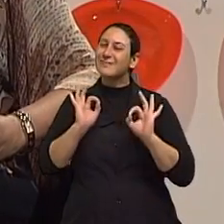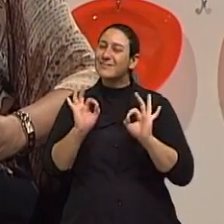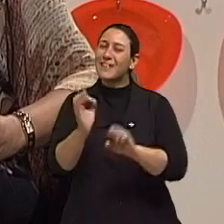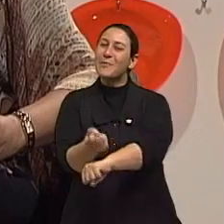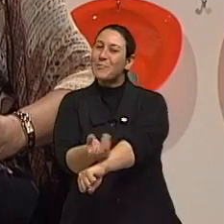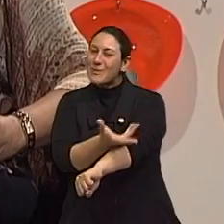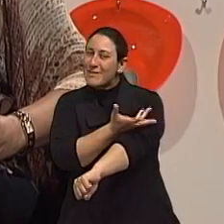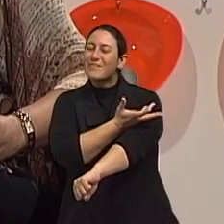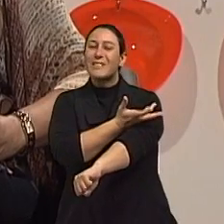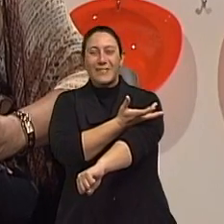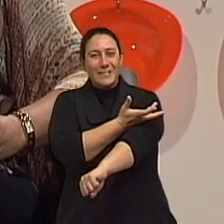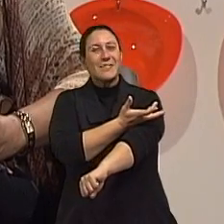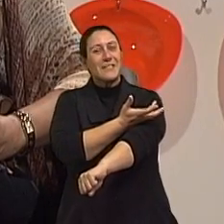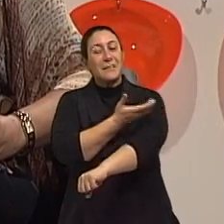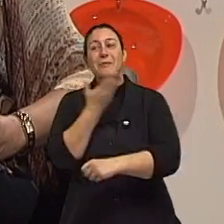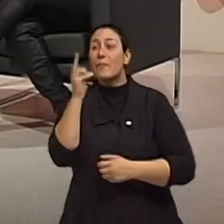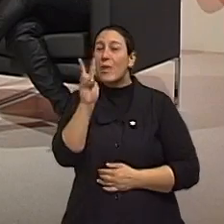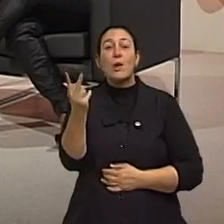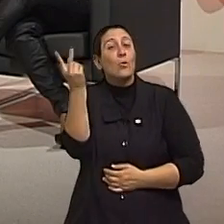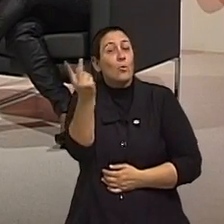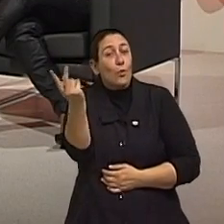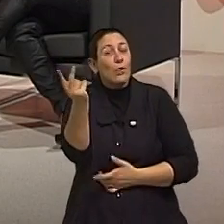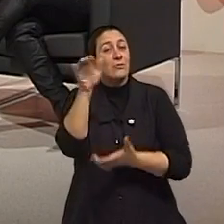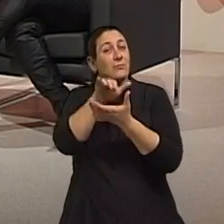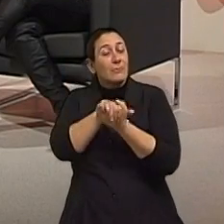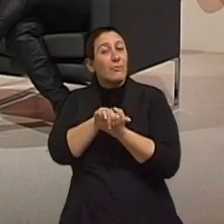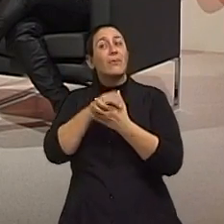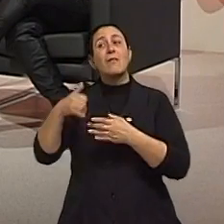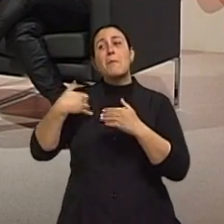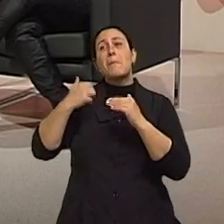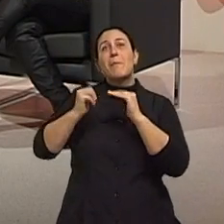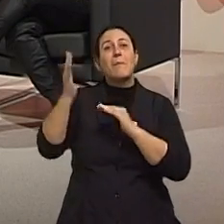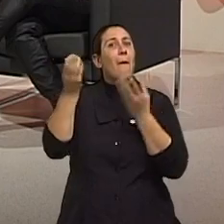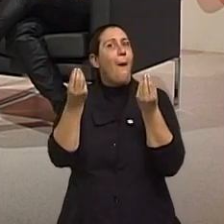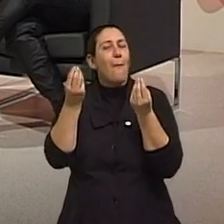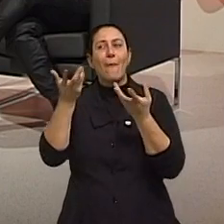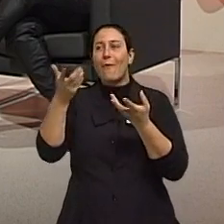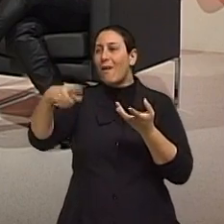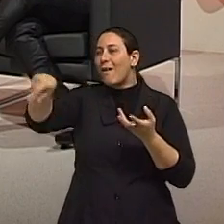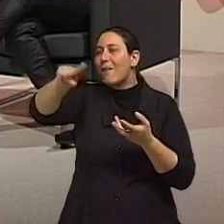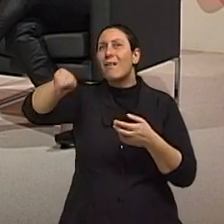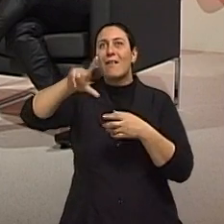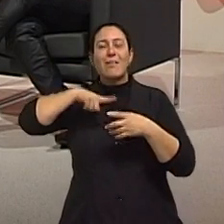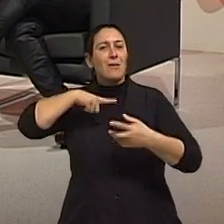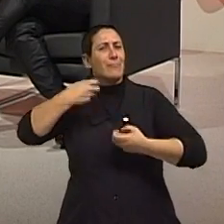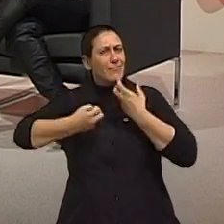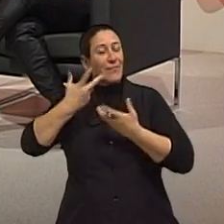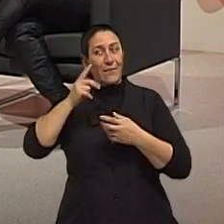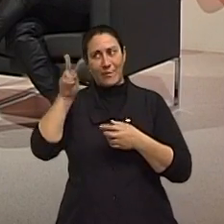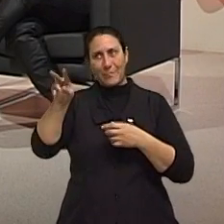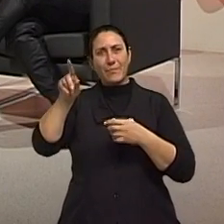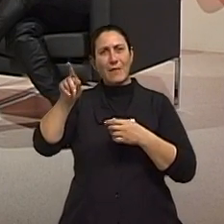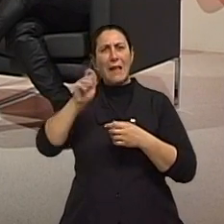Que emocionante, né, doutor Diego? Ver realmente a forma como se expressaram. Tem trechos dessa